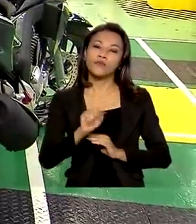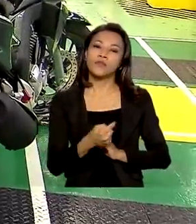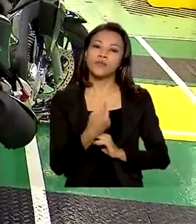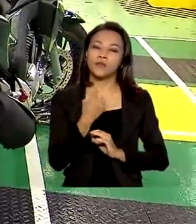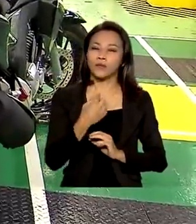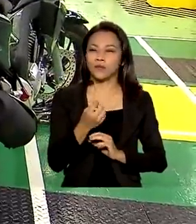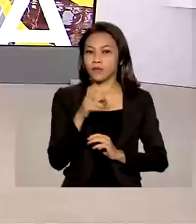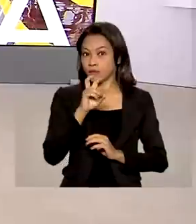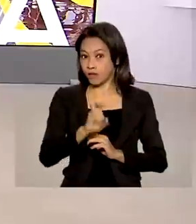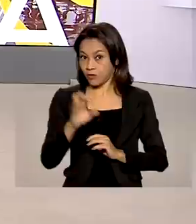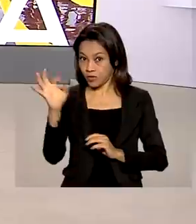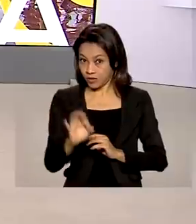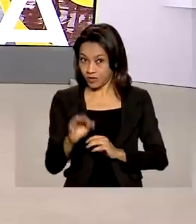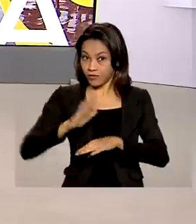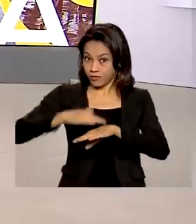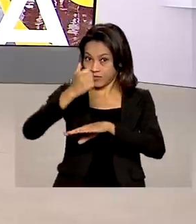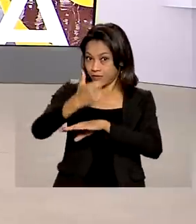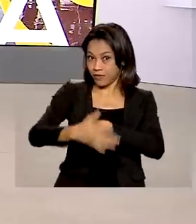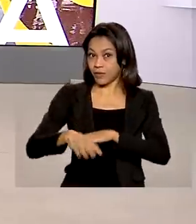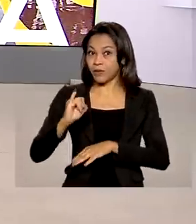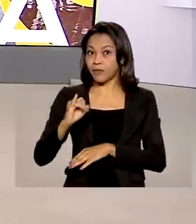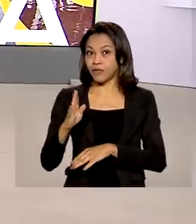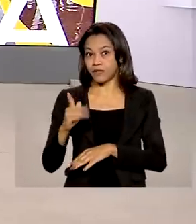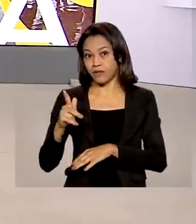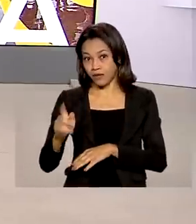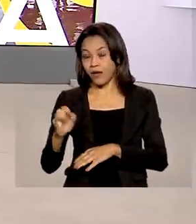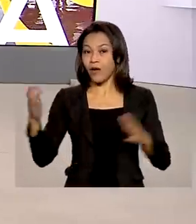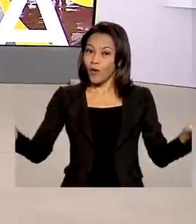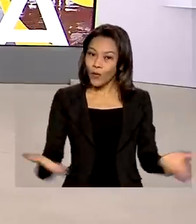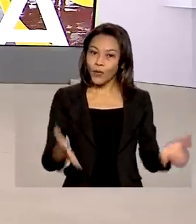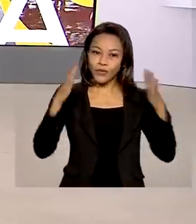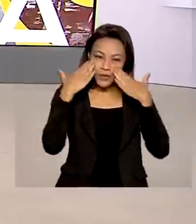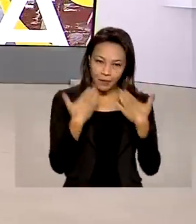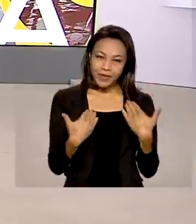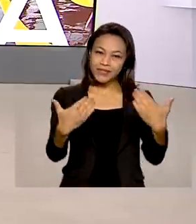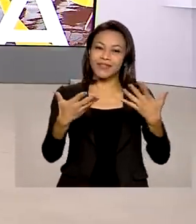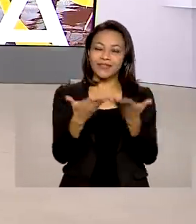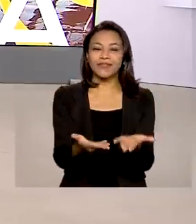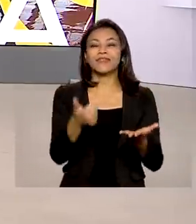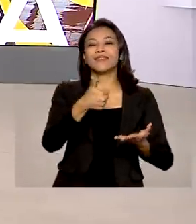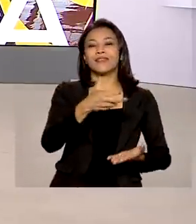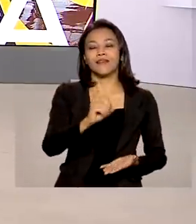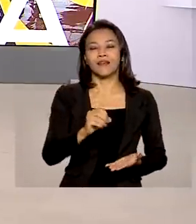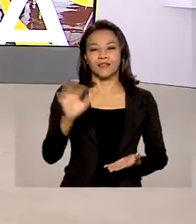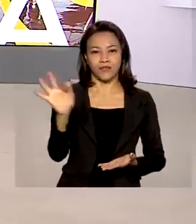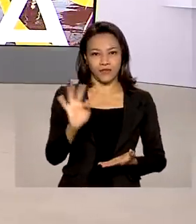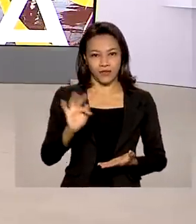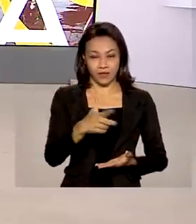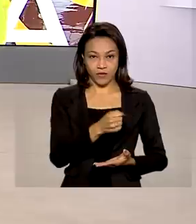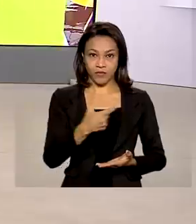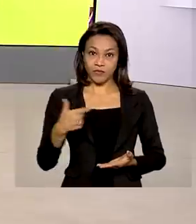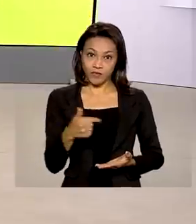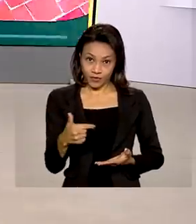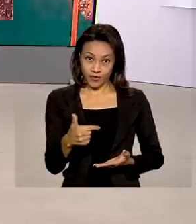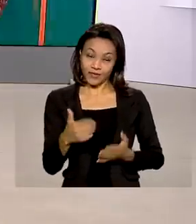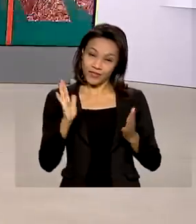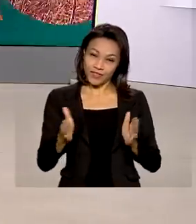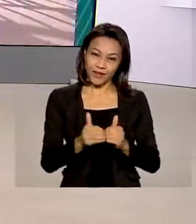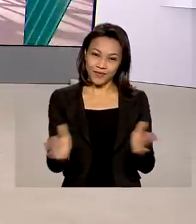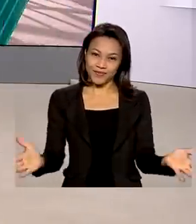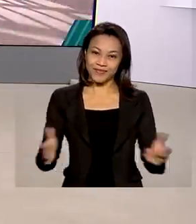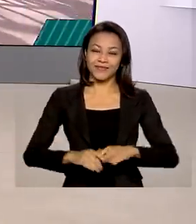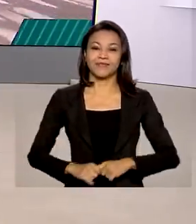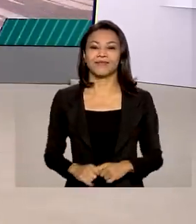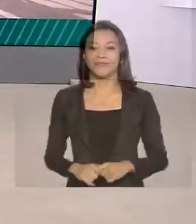segundo o IBGE. Esses são os destaques da edição desta quinta-feira, 10 de fevereiro de 2022, que já está